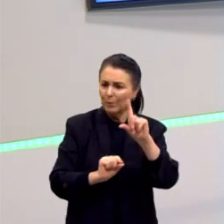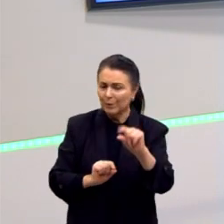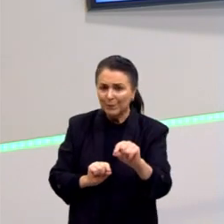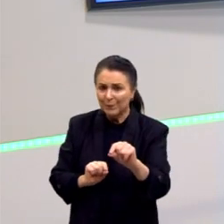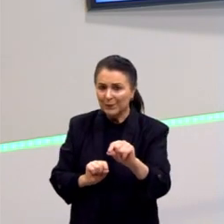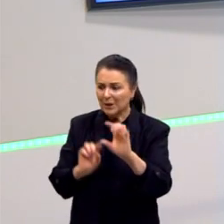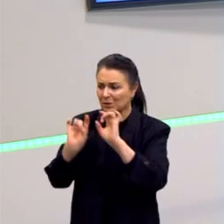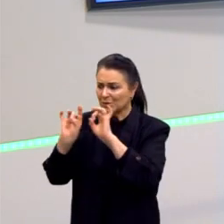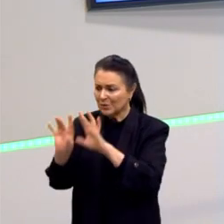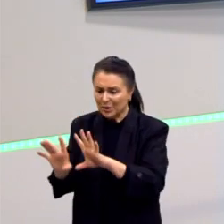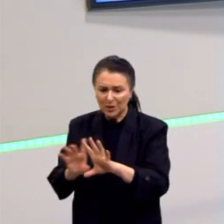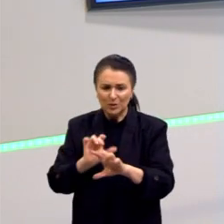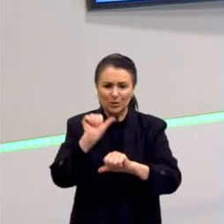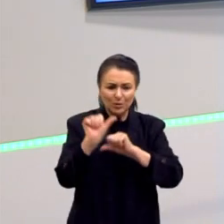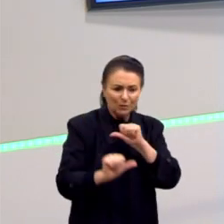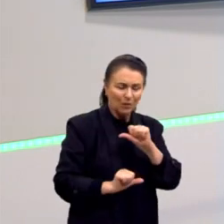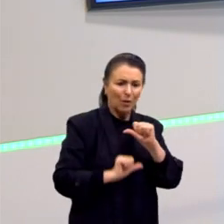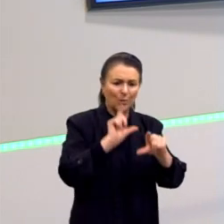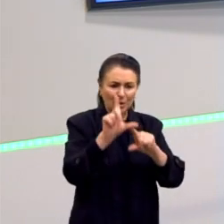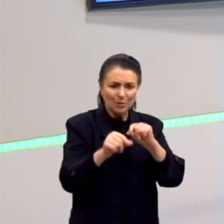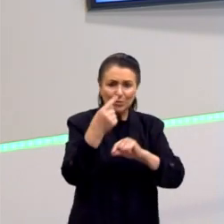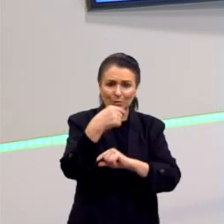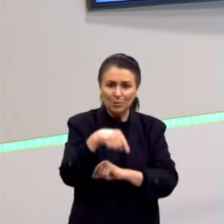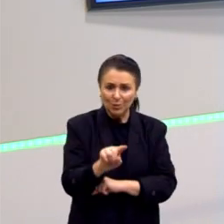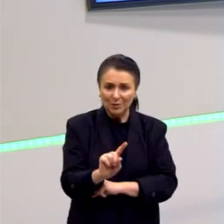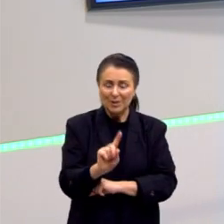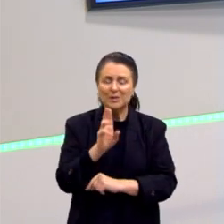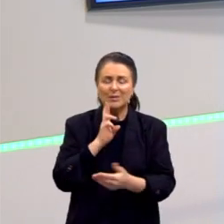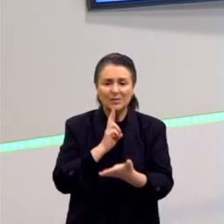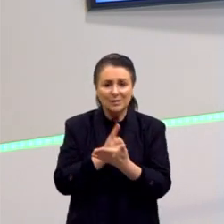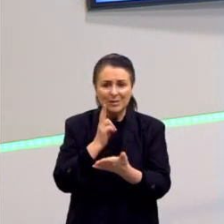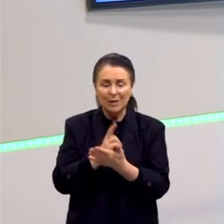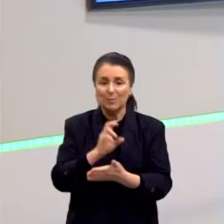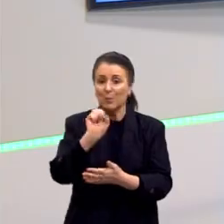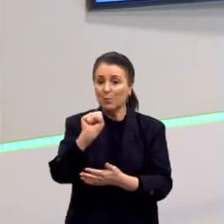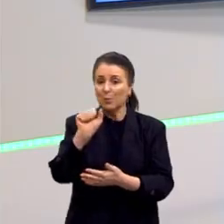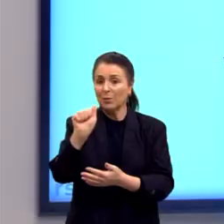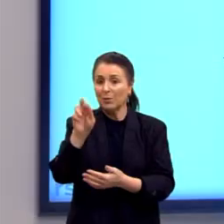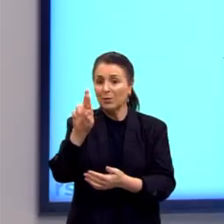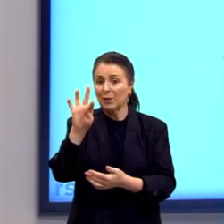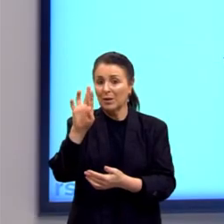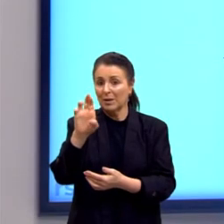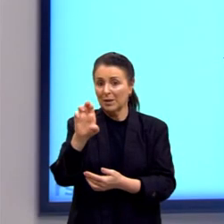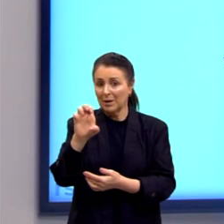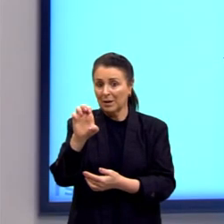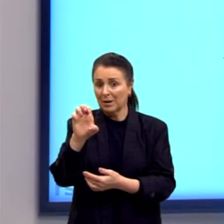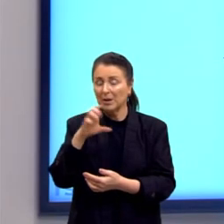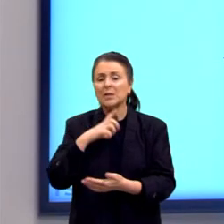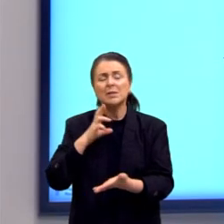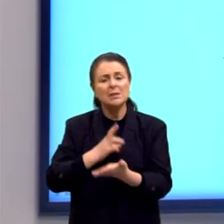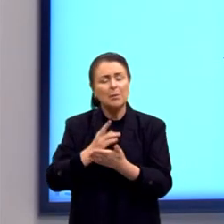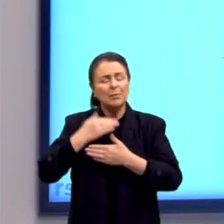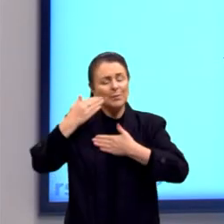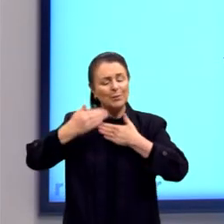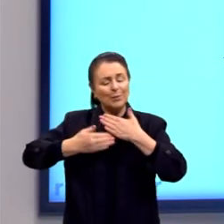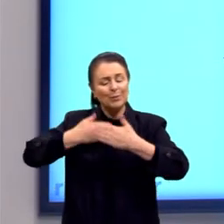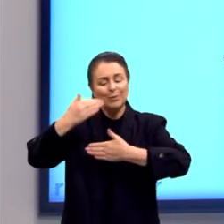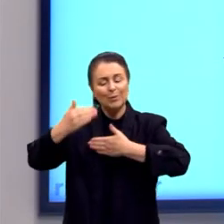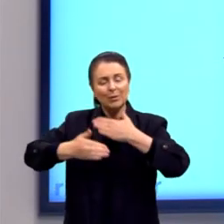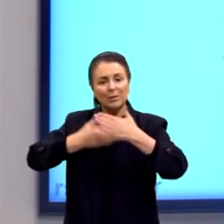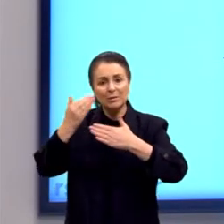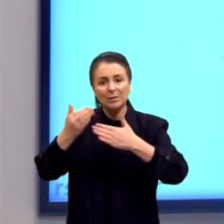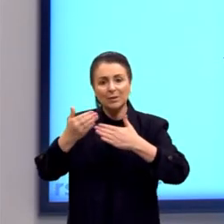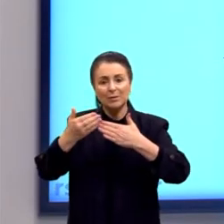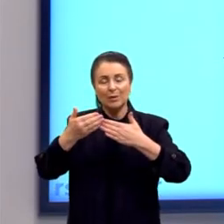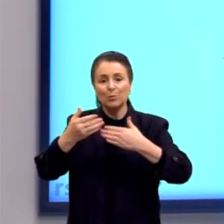Então, nós somos condenados a ser livre, segundo o Sartre. O que fica importante do Sartre é isso. Nós somos sempre um processo, um ser